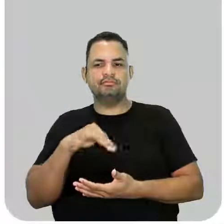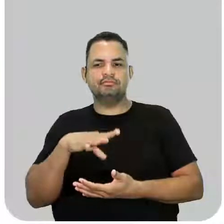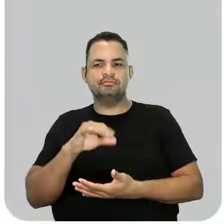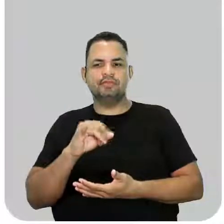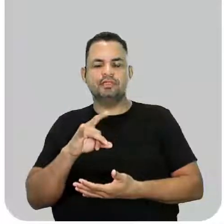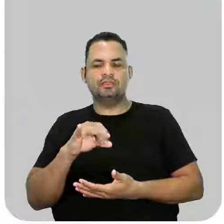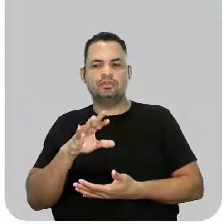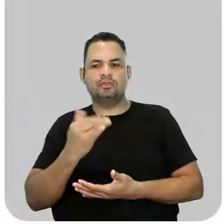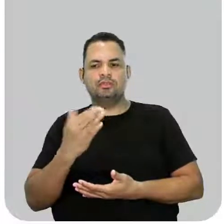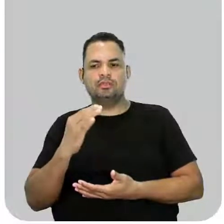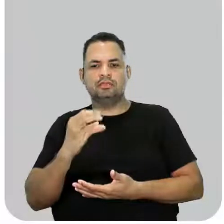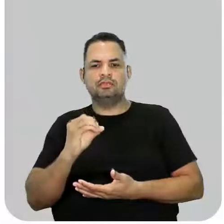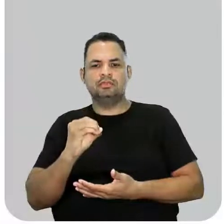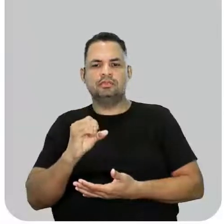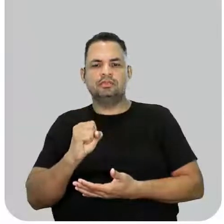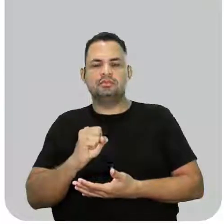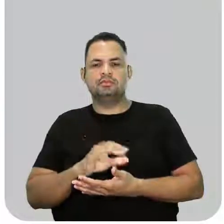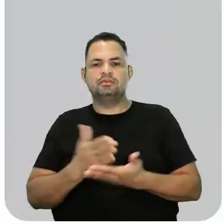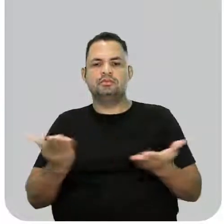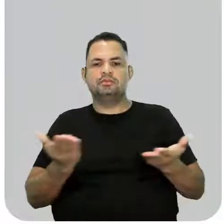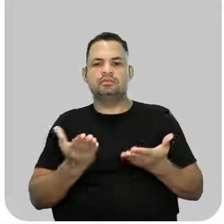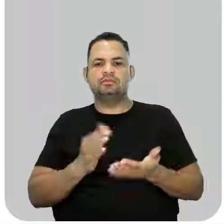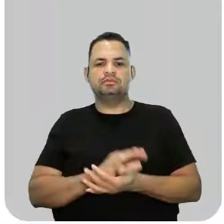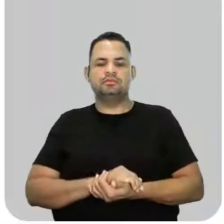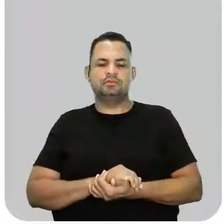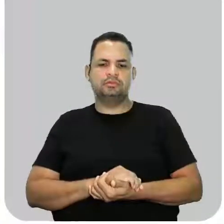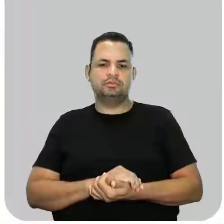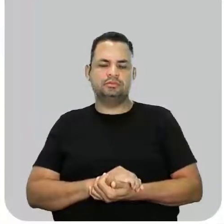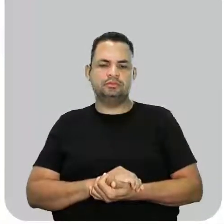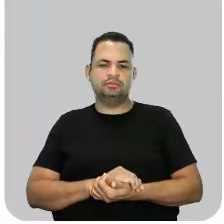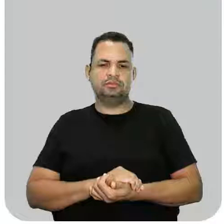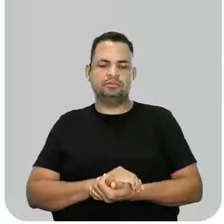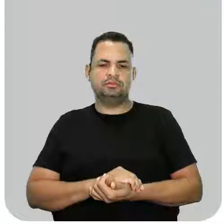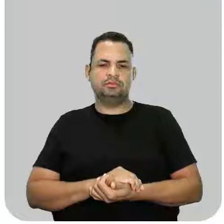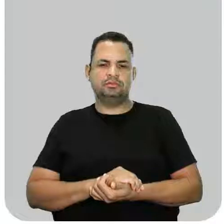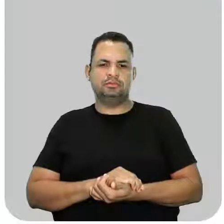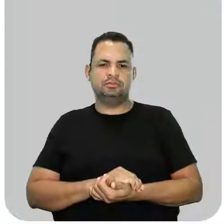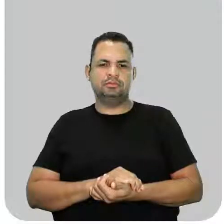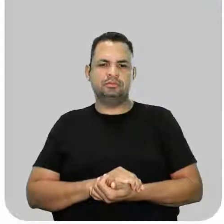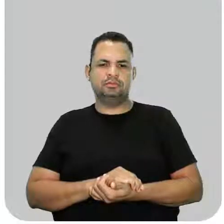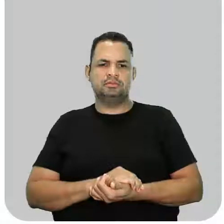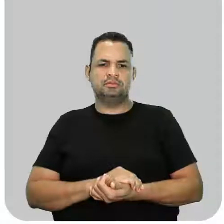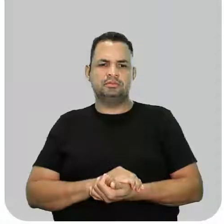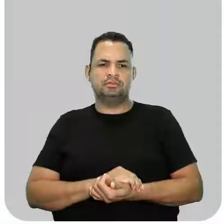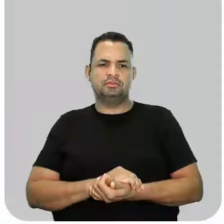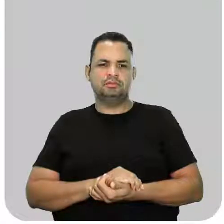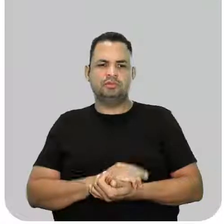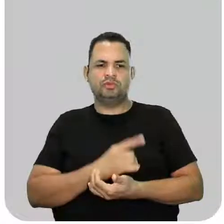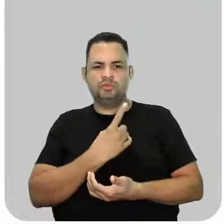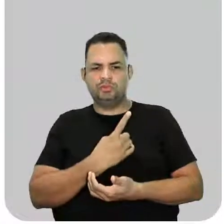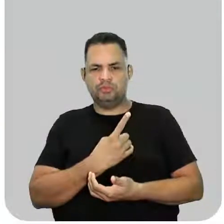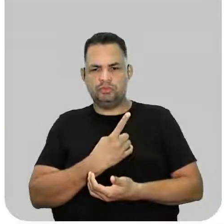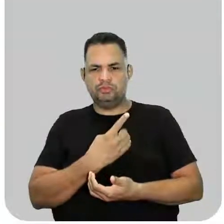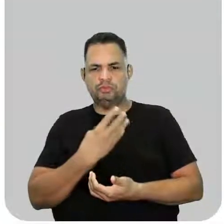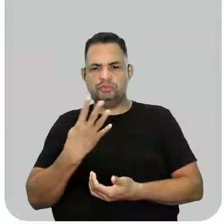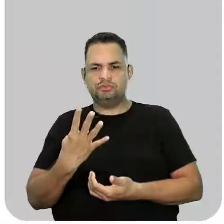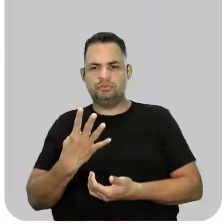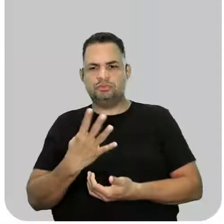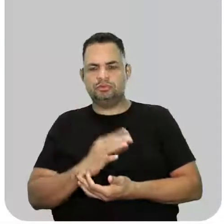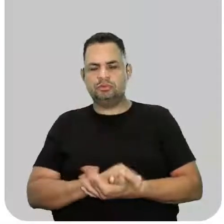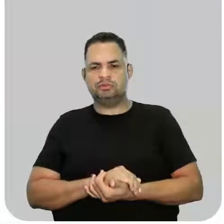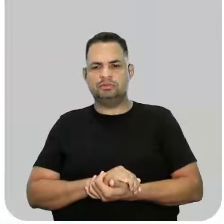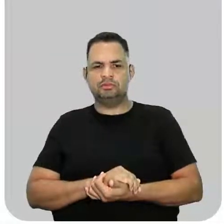Tem aqui a hidroxila, mas não é insaturado. Então o 3 também está fora. Ficamos entre o 1 e o 4.